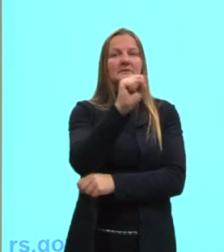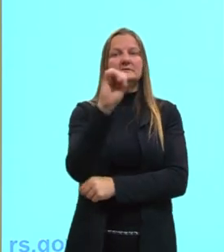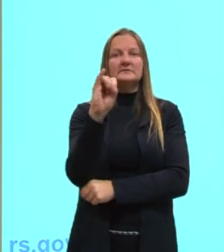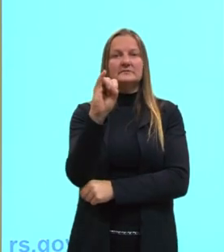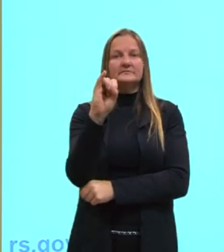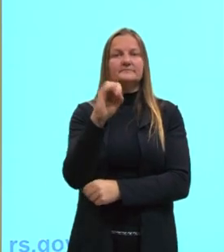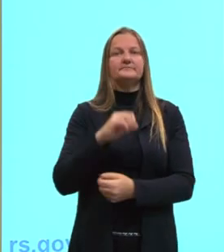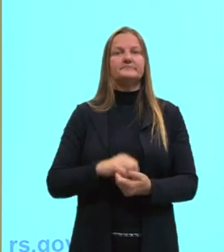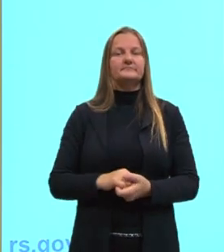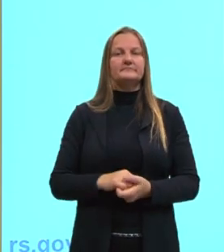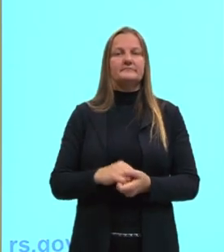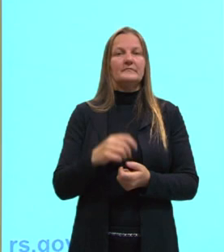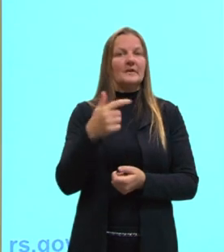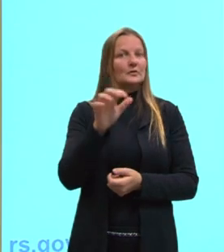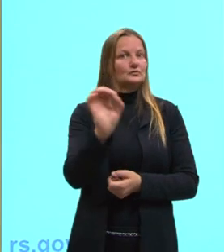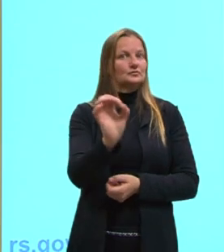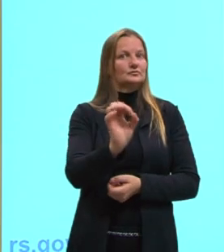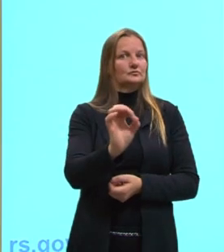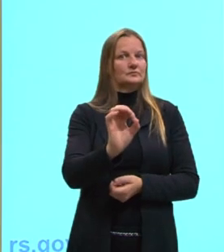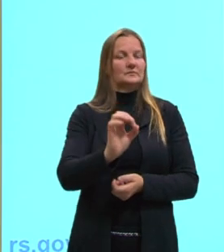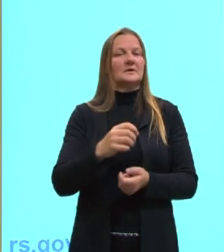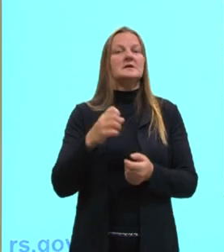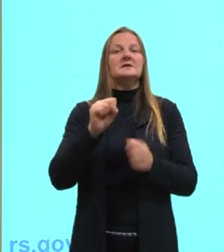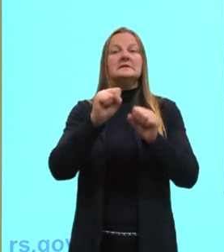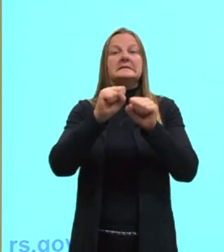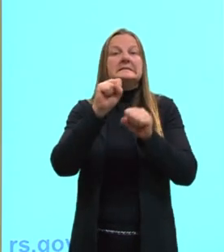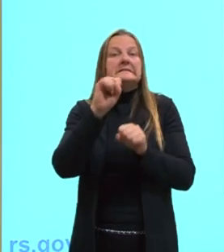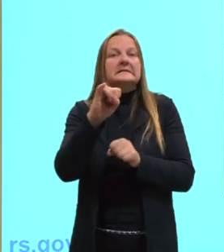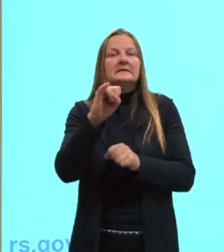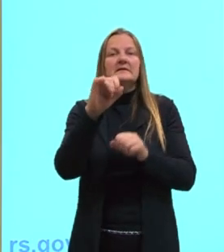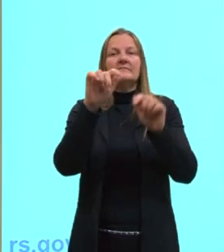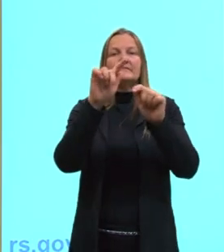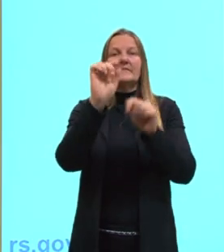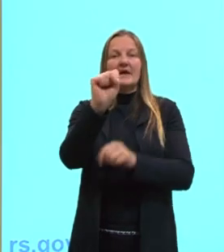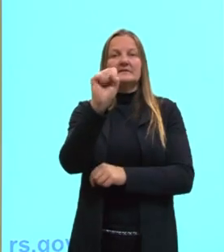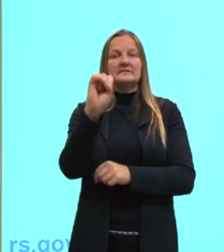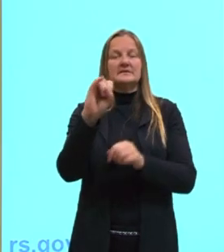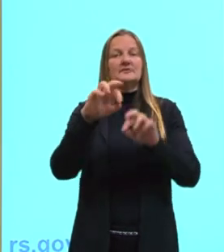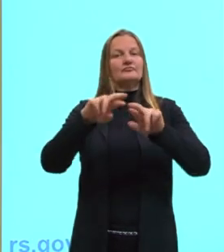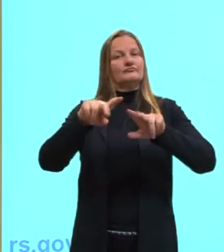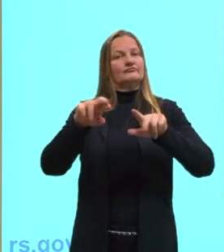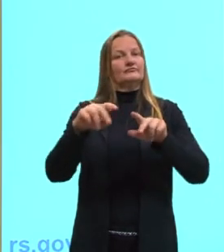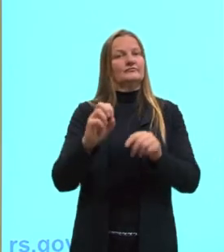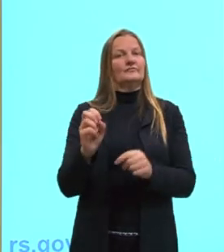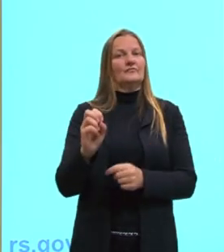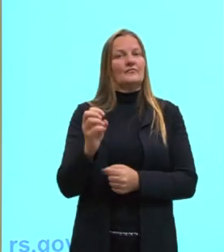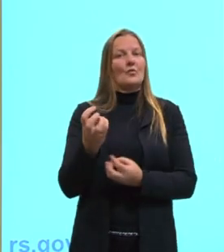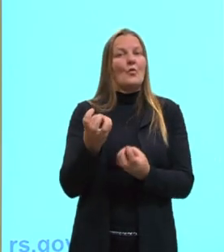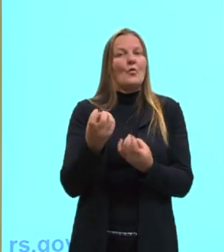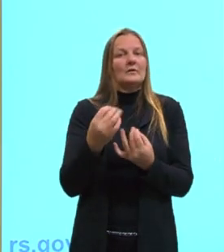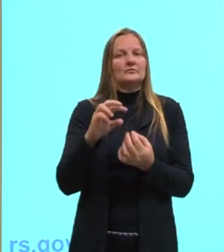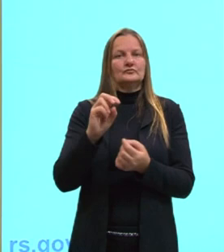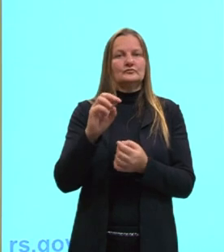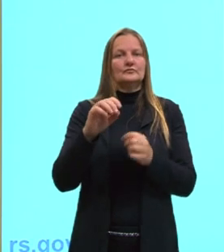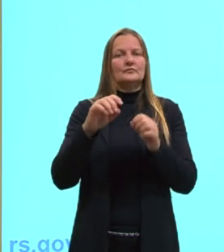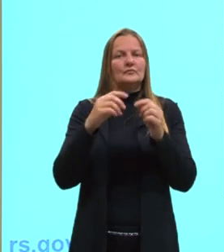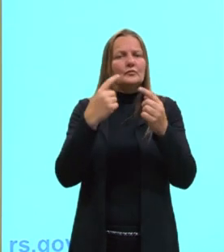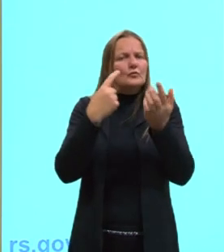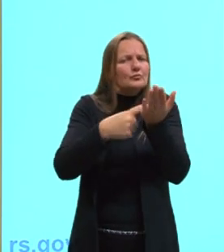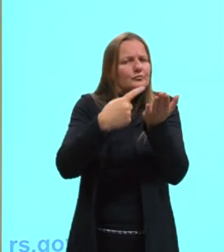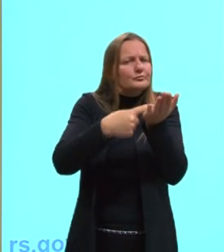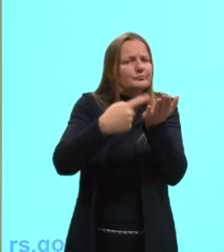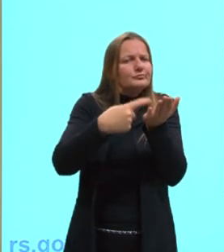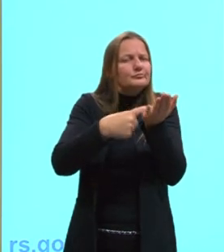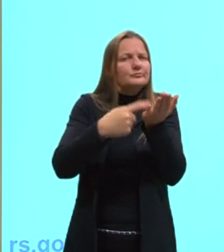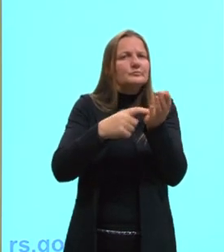unidades de medida do SI. Se fosse no SI, né, esses valores aqui seriam diferentes, tá? Mas por conveniência, né, o pessoal